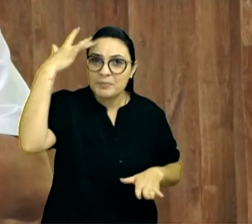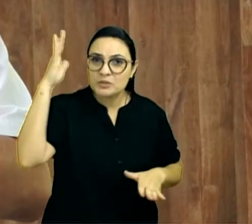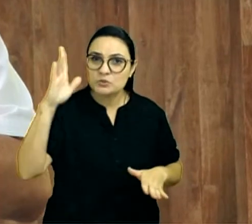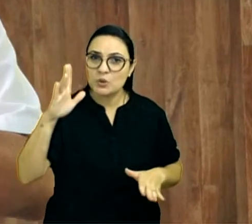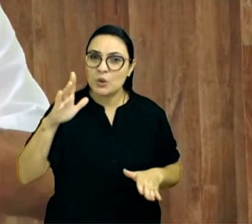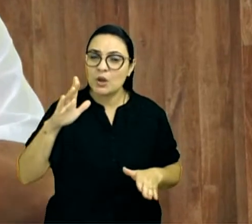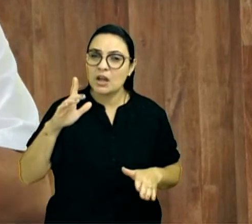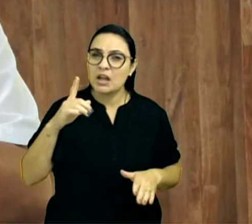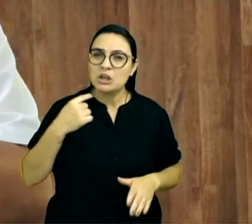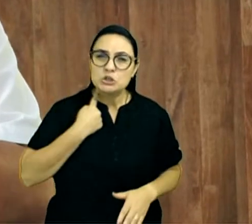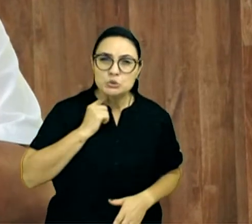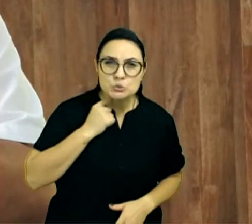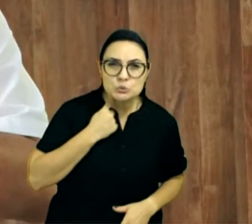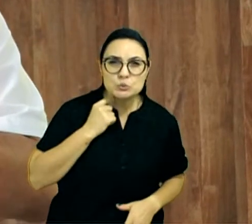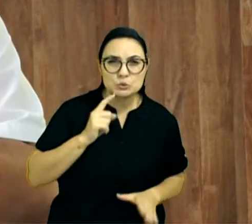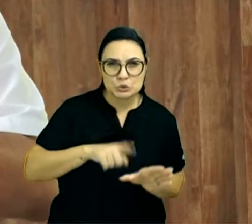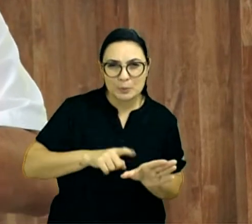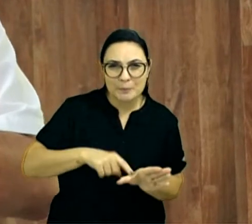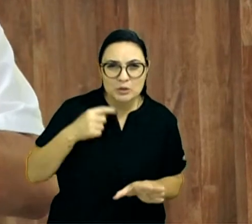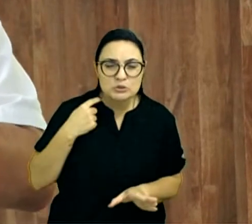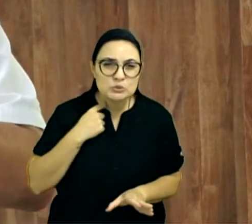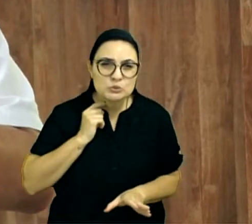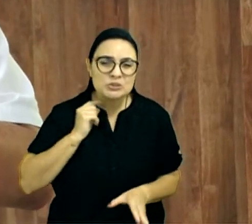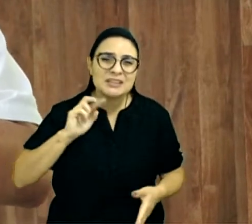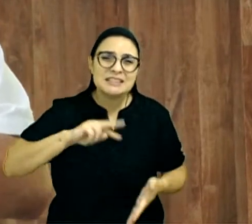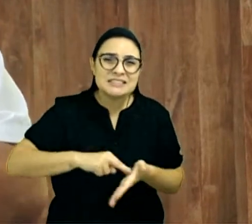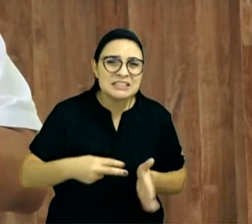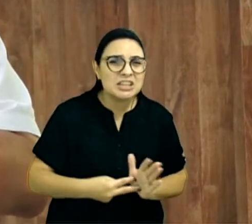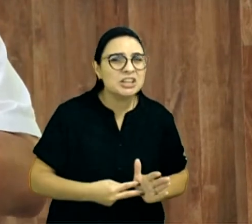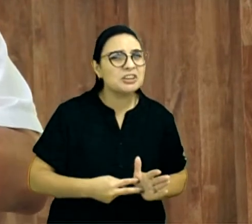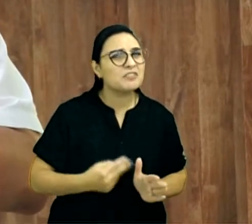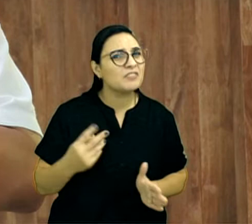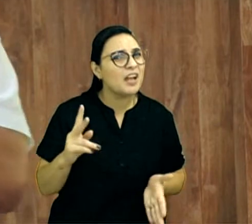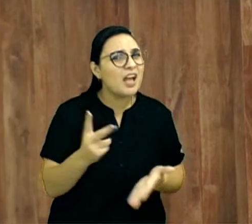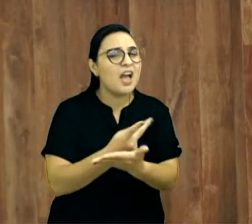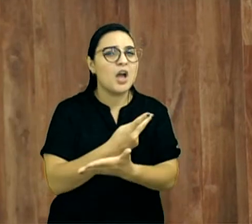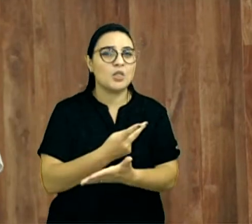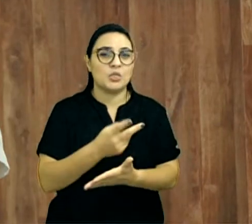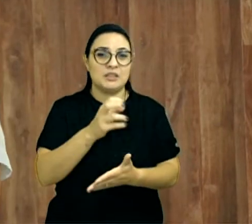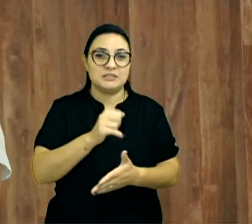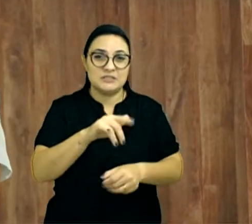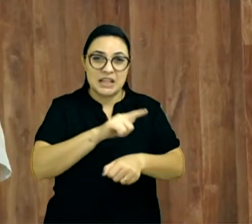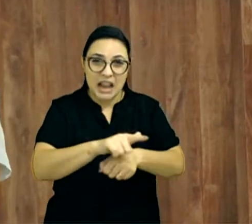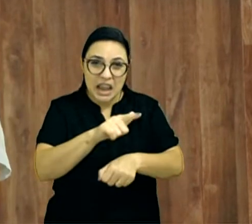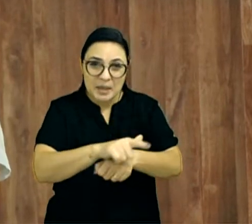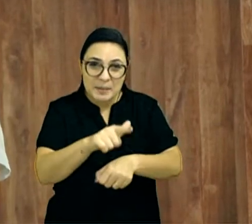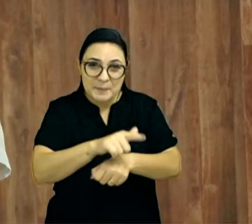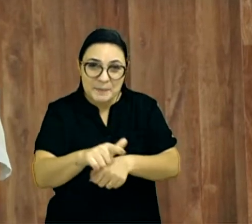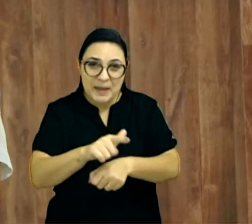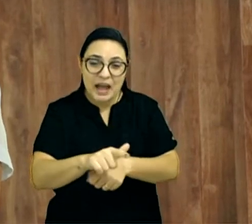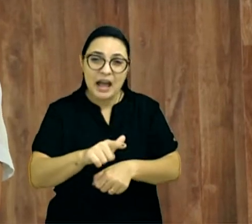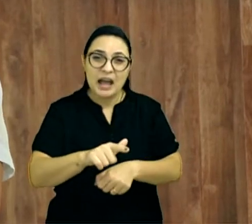e o pé que fica muito sujo, às vezes tem, tem ferida, e quando você vai lavar o pé,